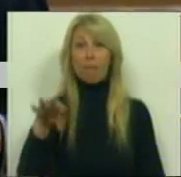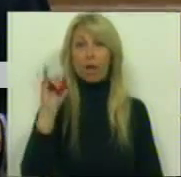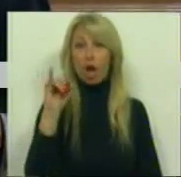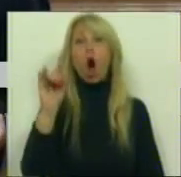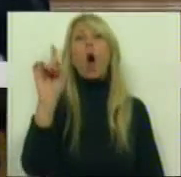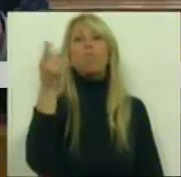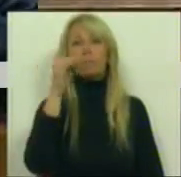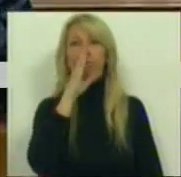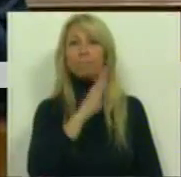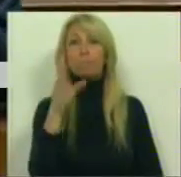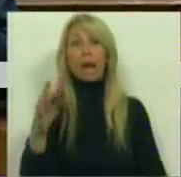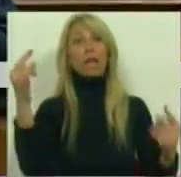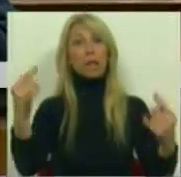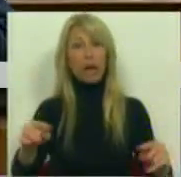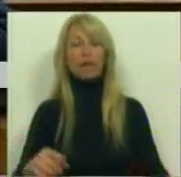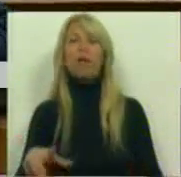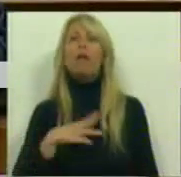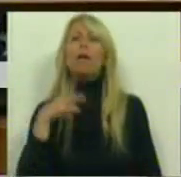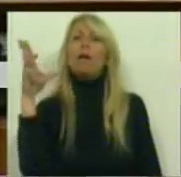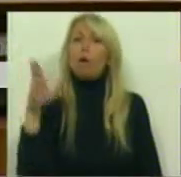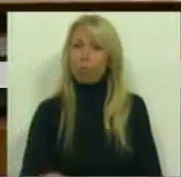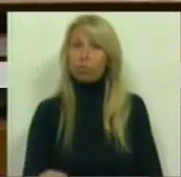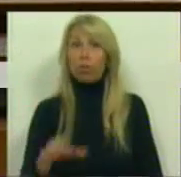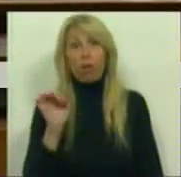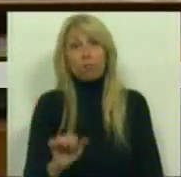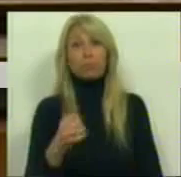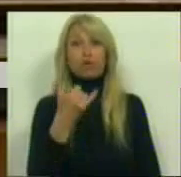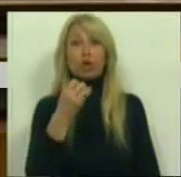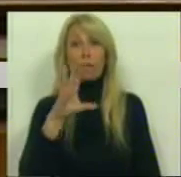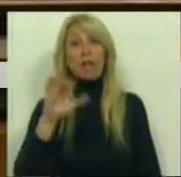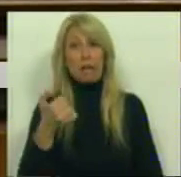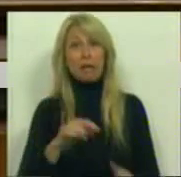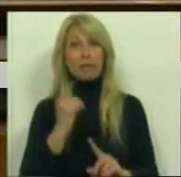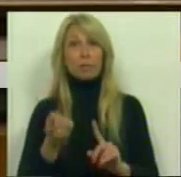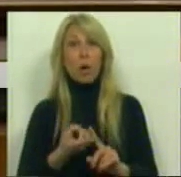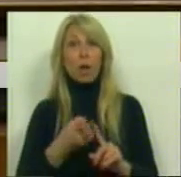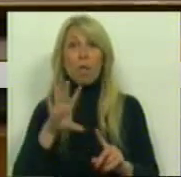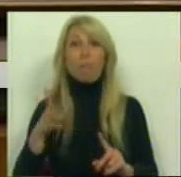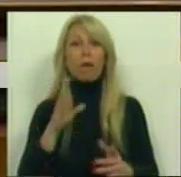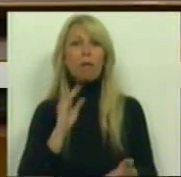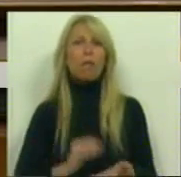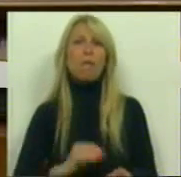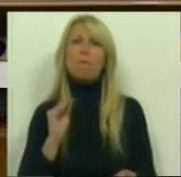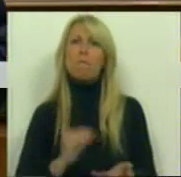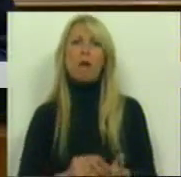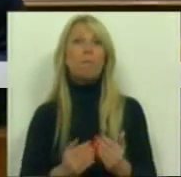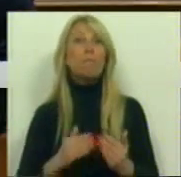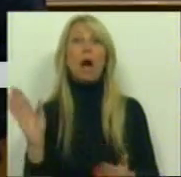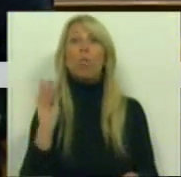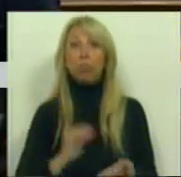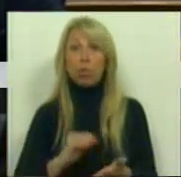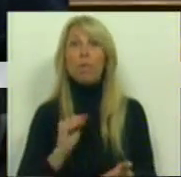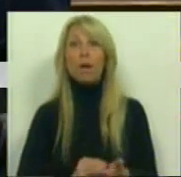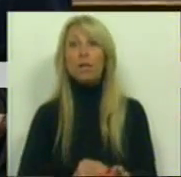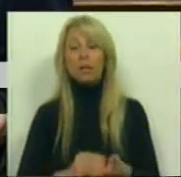aplicadas, Portugal seria em 2015 um país bem mais pobre onde a pobreza passaria